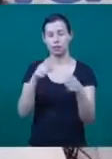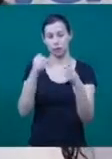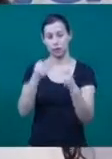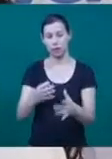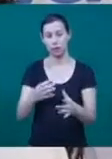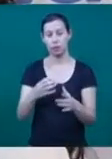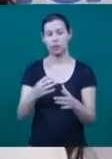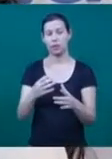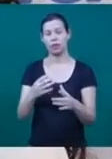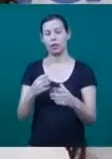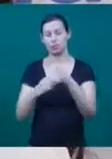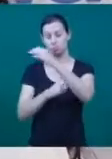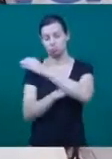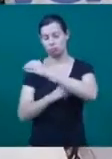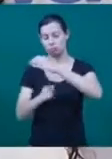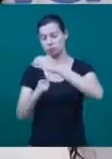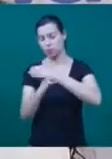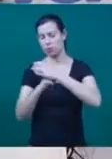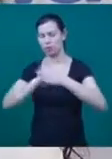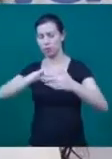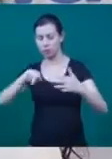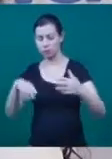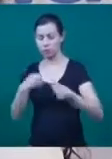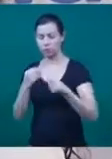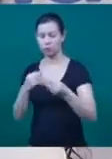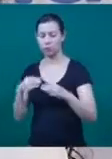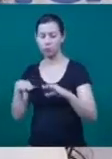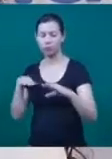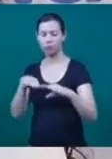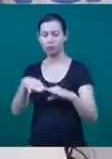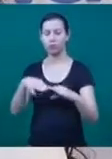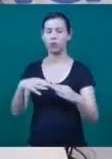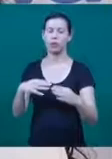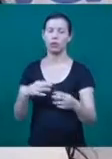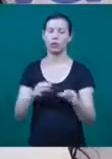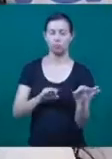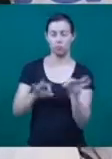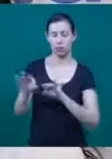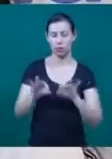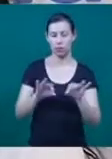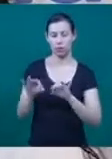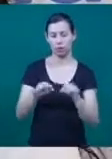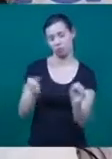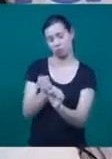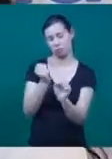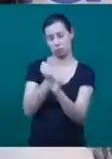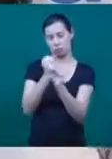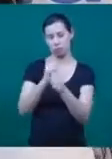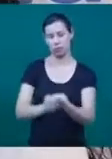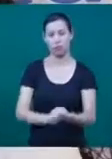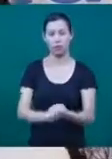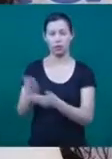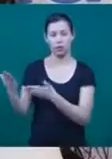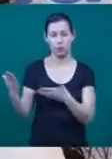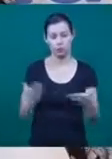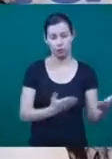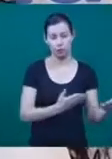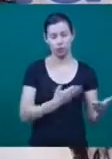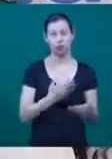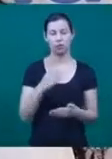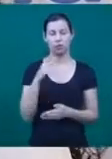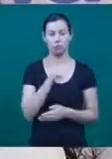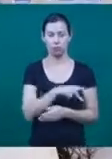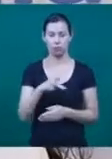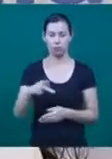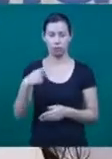pontes. E, para comentar, nós chamamos o professor, doutor Paulo Guterres, professora Fecili também.